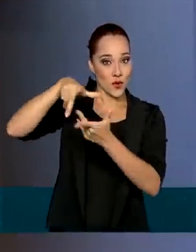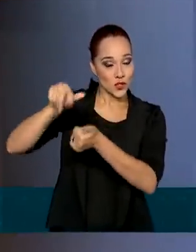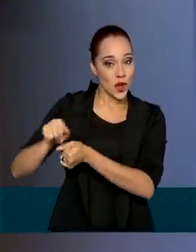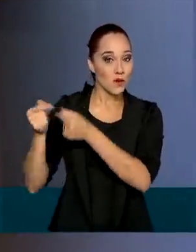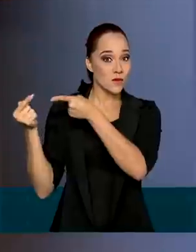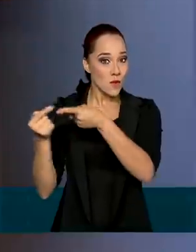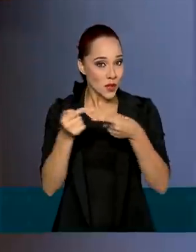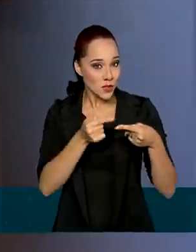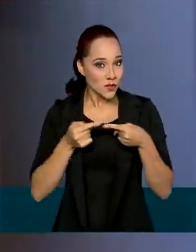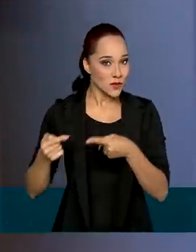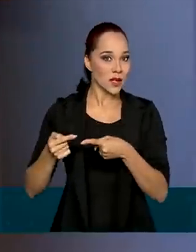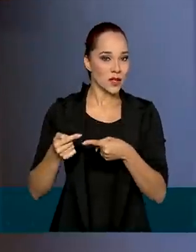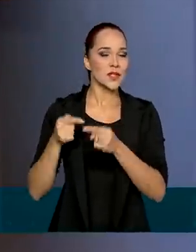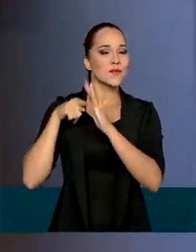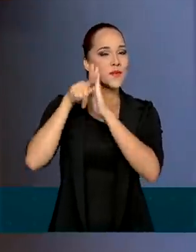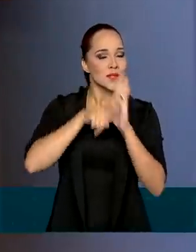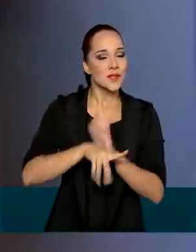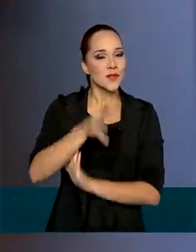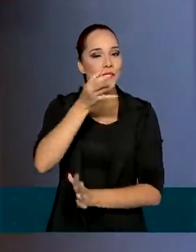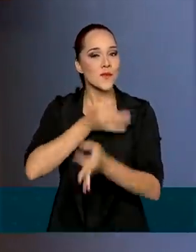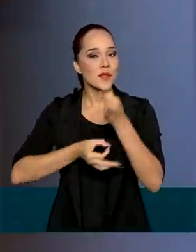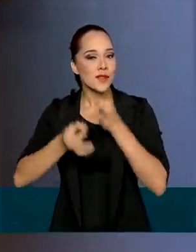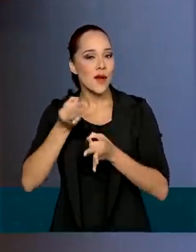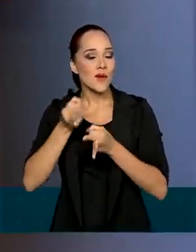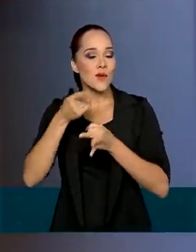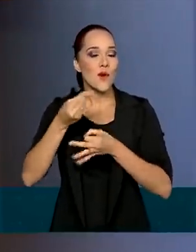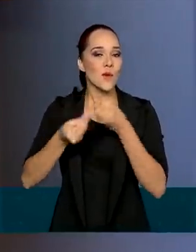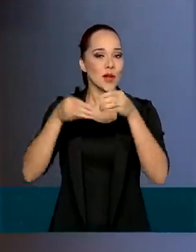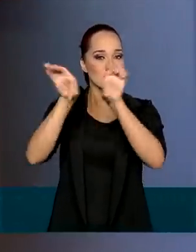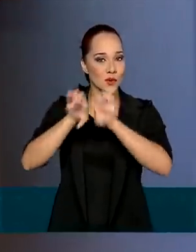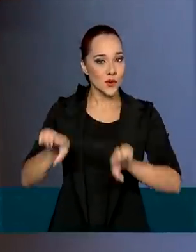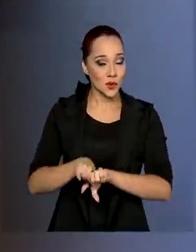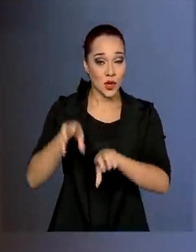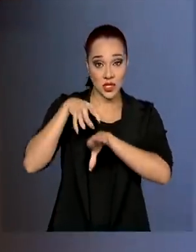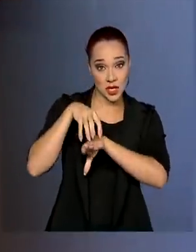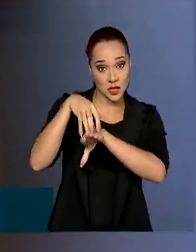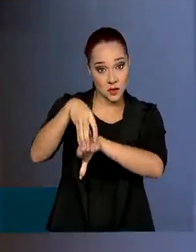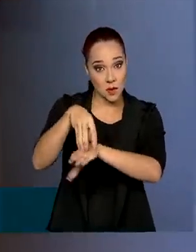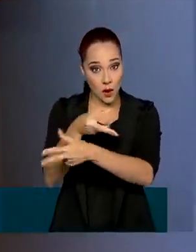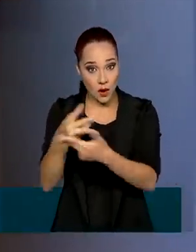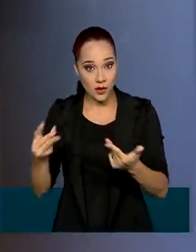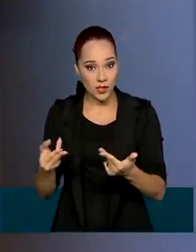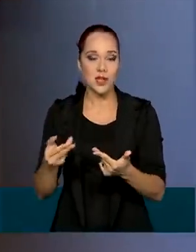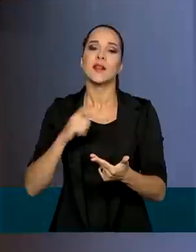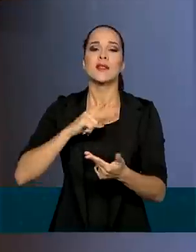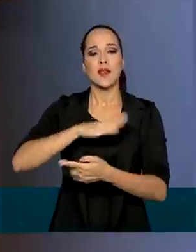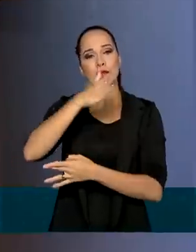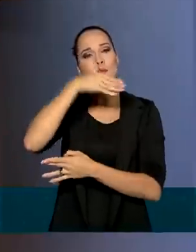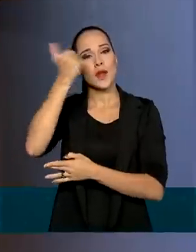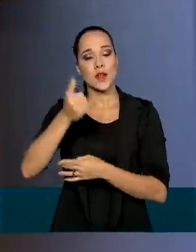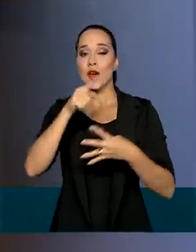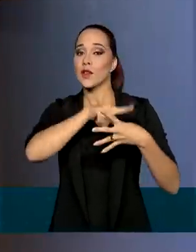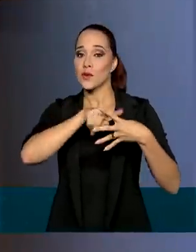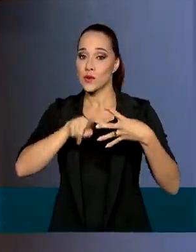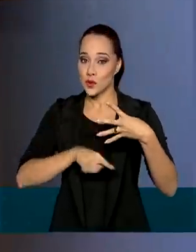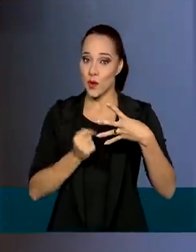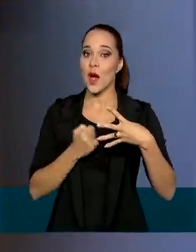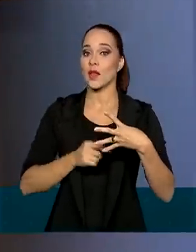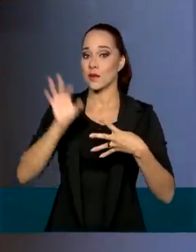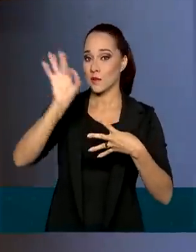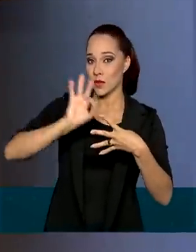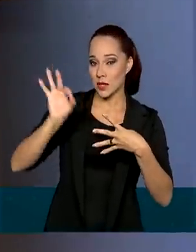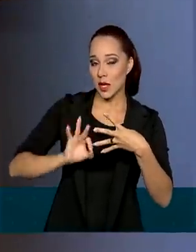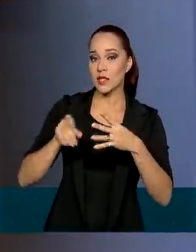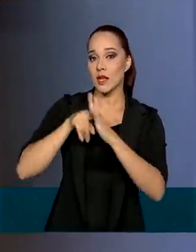competitividade. Em pesquisa de opinião sobre a infraestrutura de transporte, houve melhora nos quatro indicadores